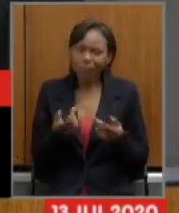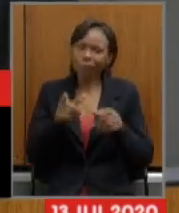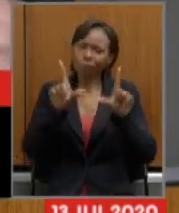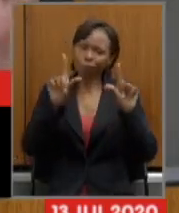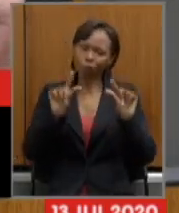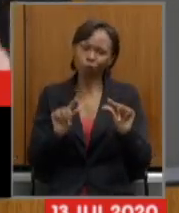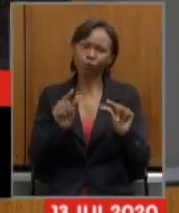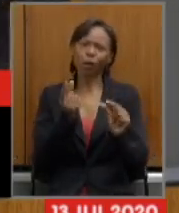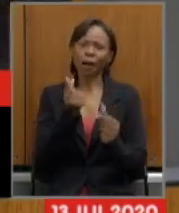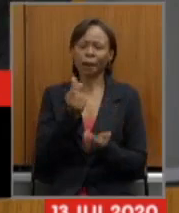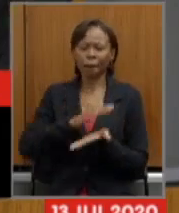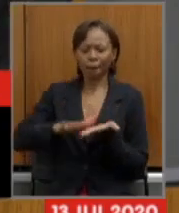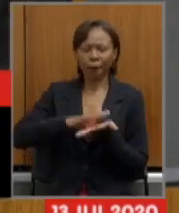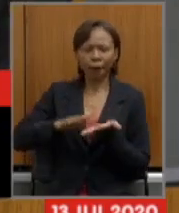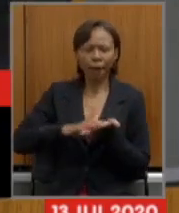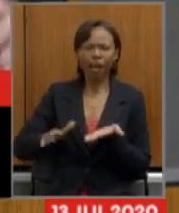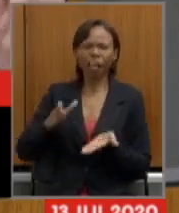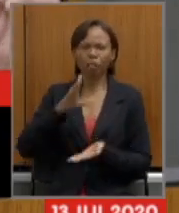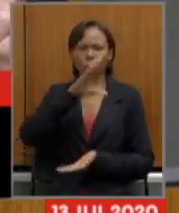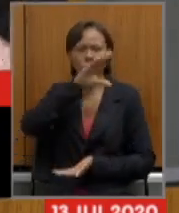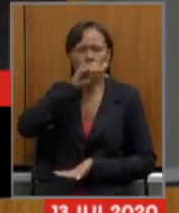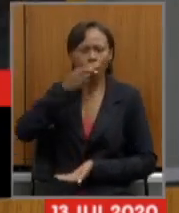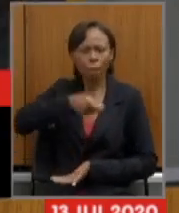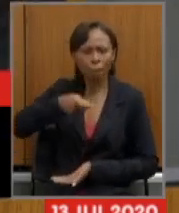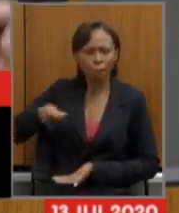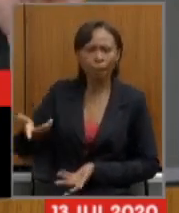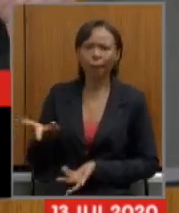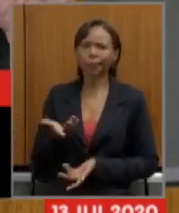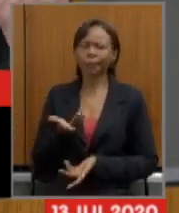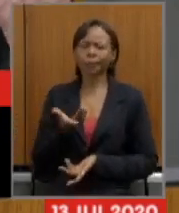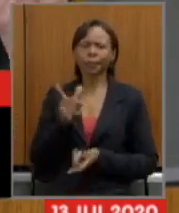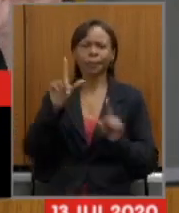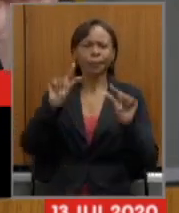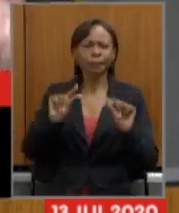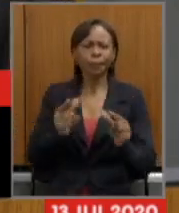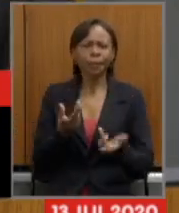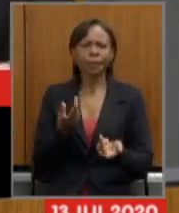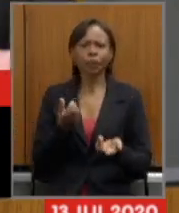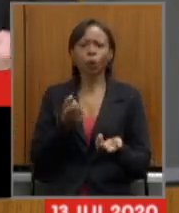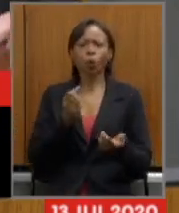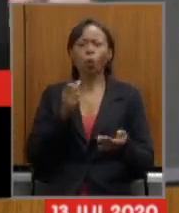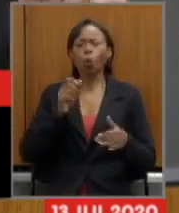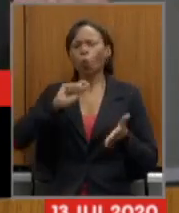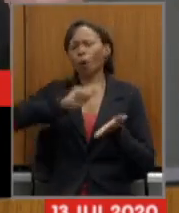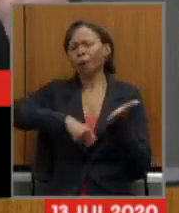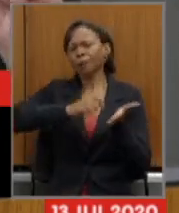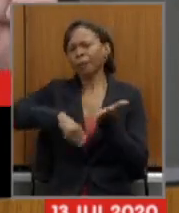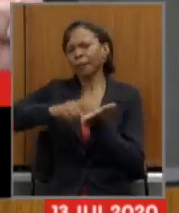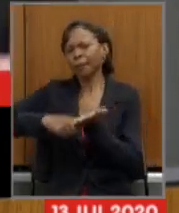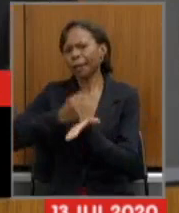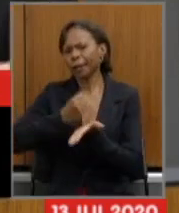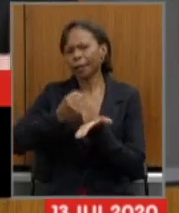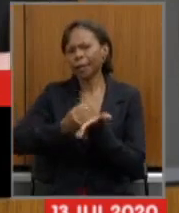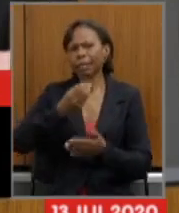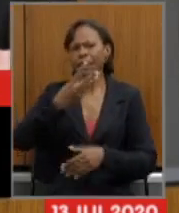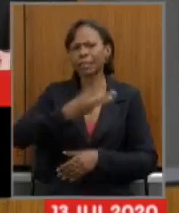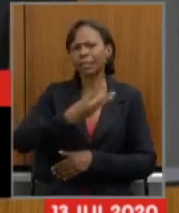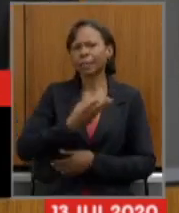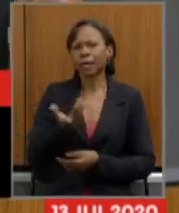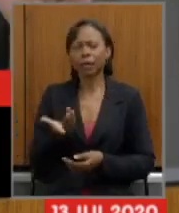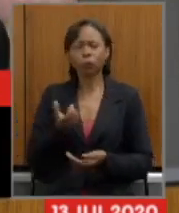reduzimos custos de pessoal pessoal ativo contratos de terceiro com contratos de compras